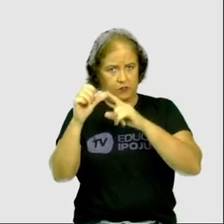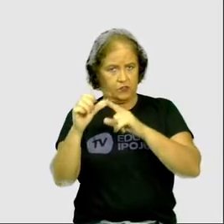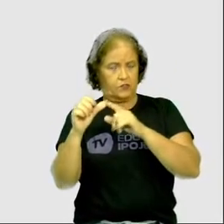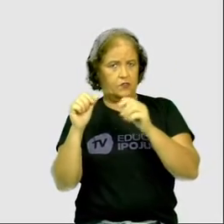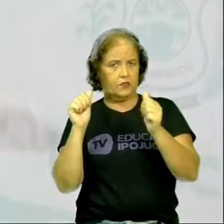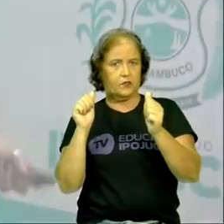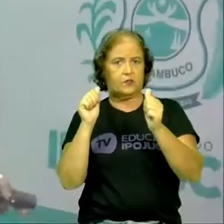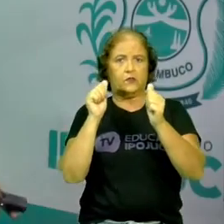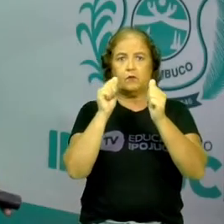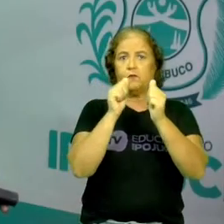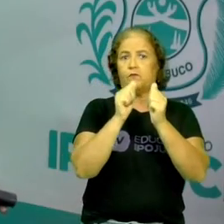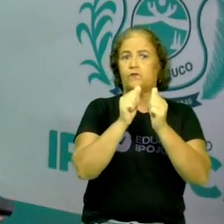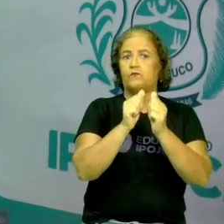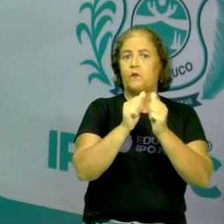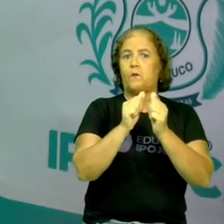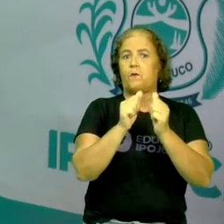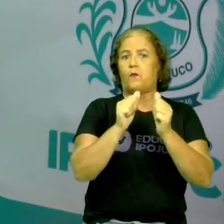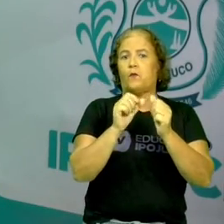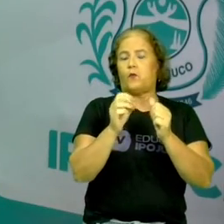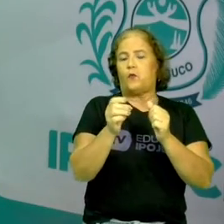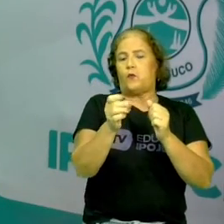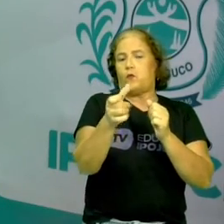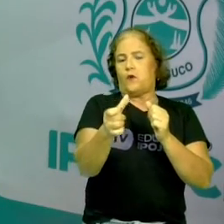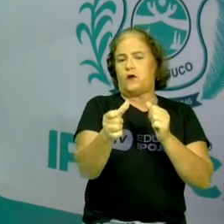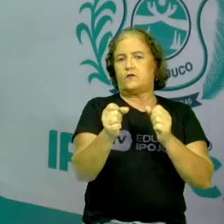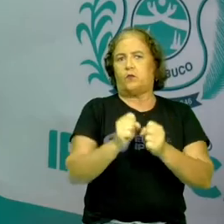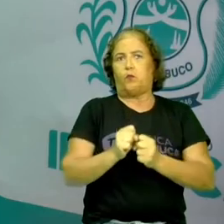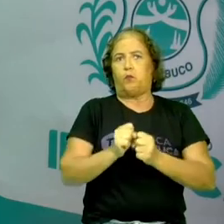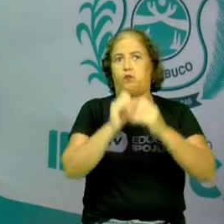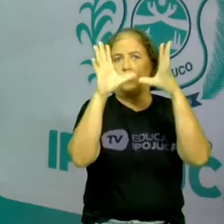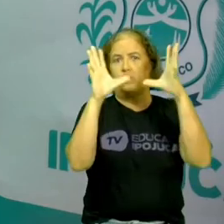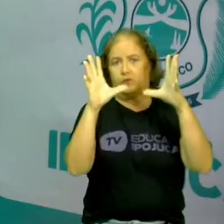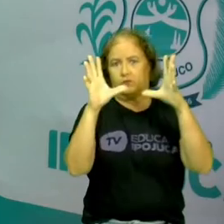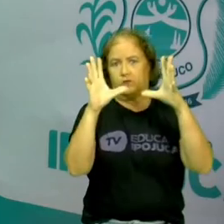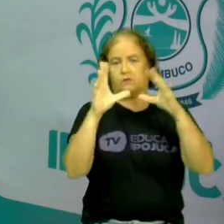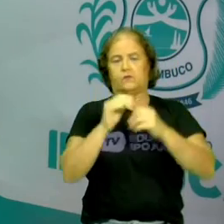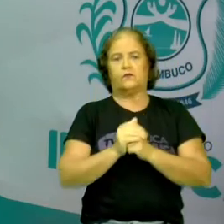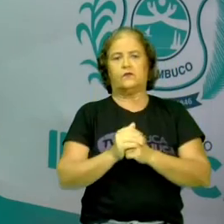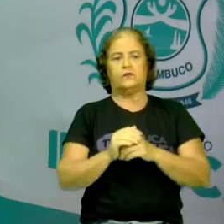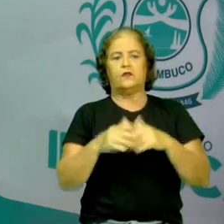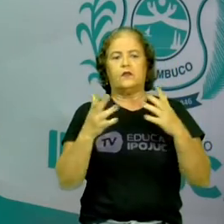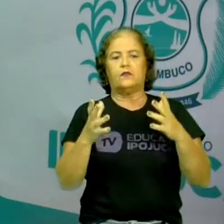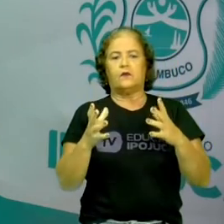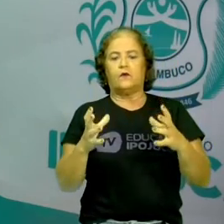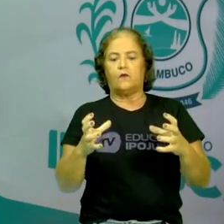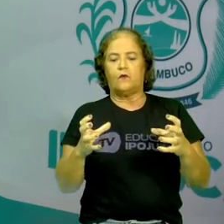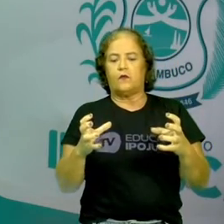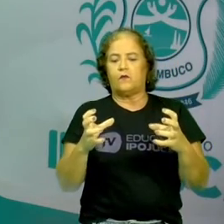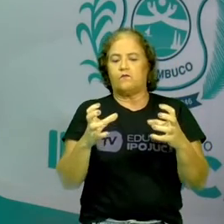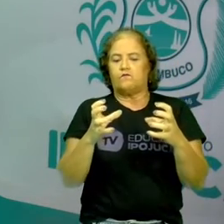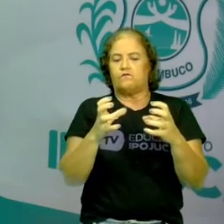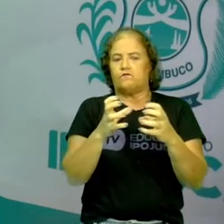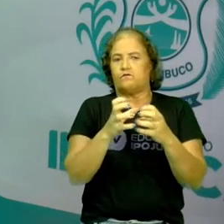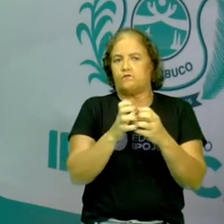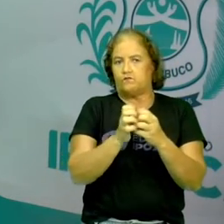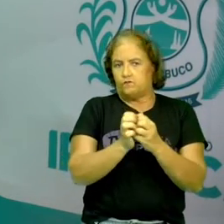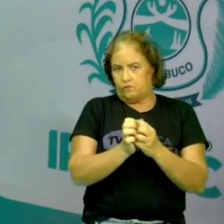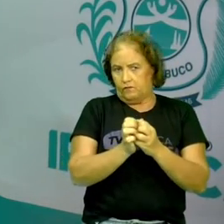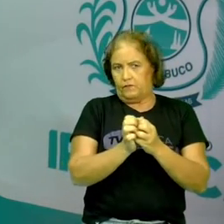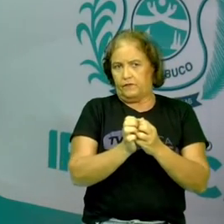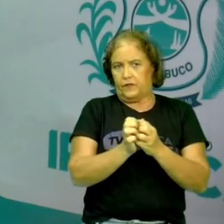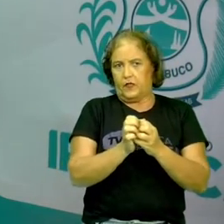próxima a explodir. Certo? Então, em sua contração, ou seja, ela se encolheu